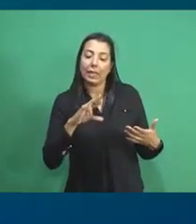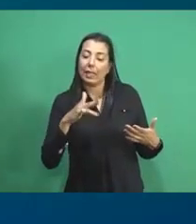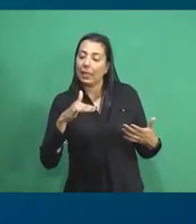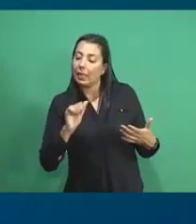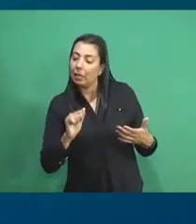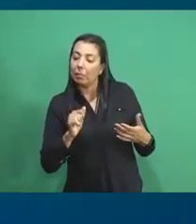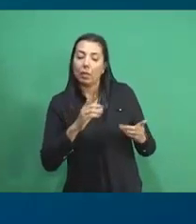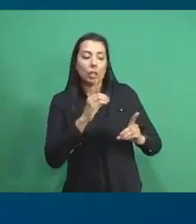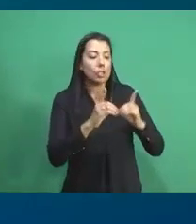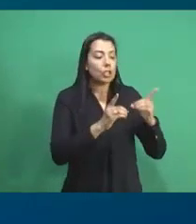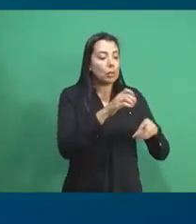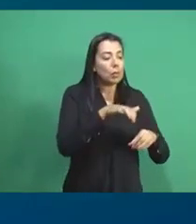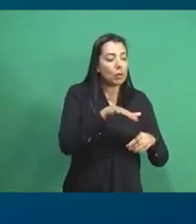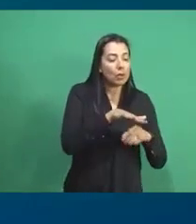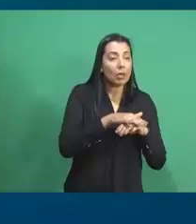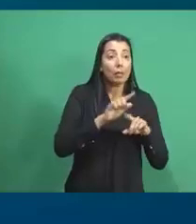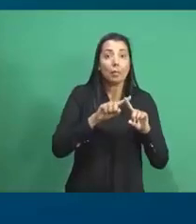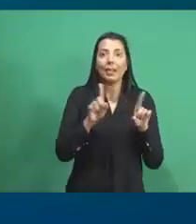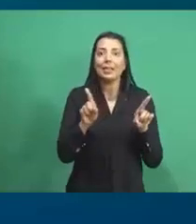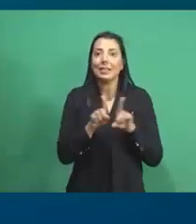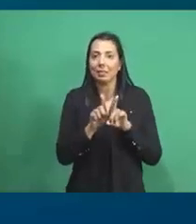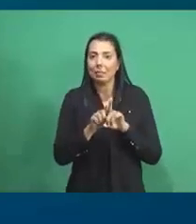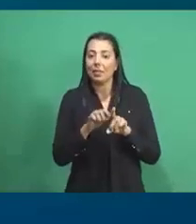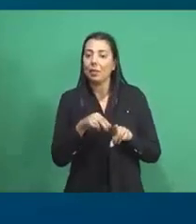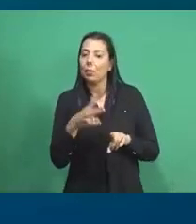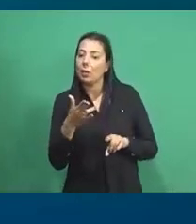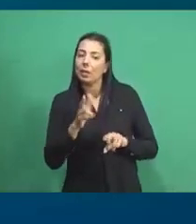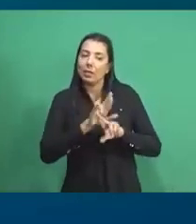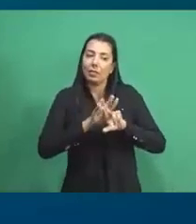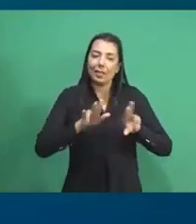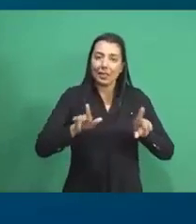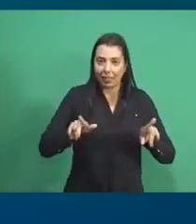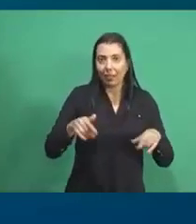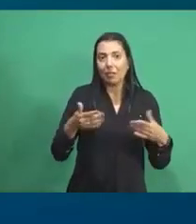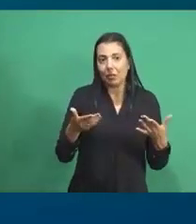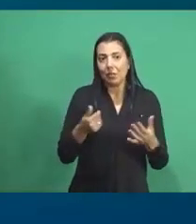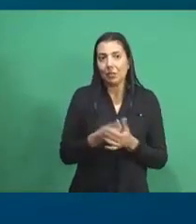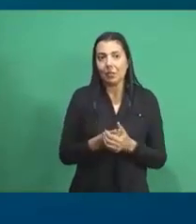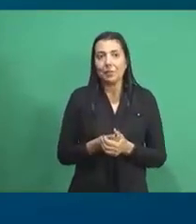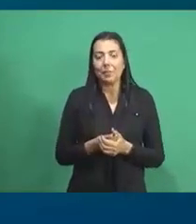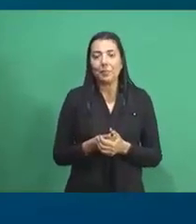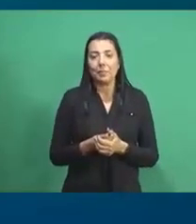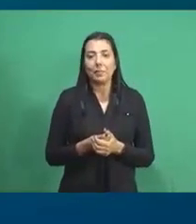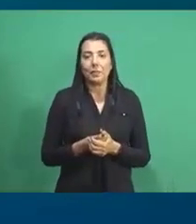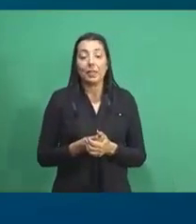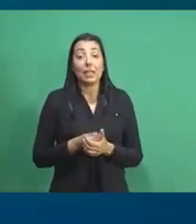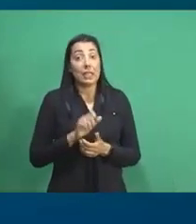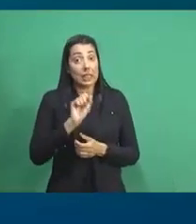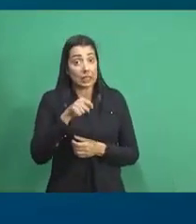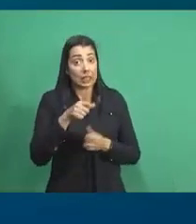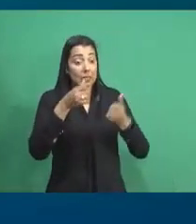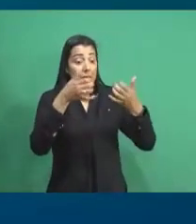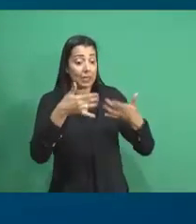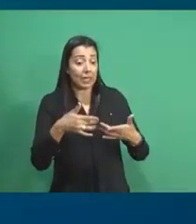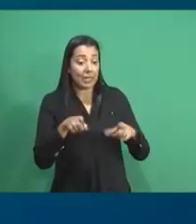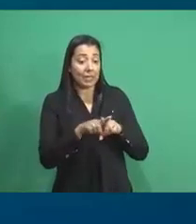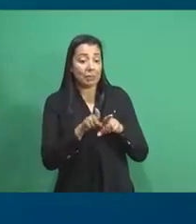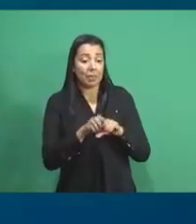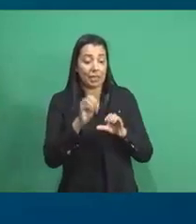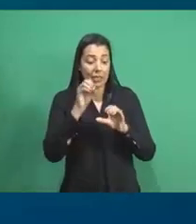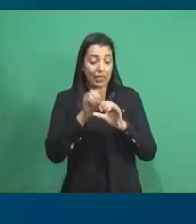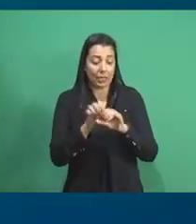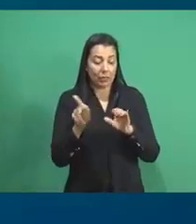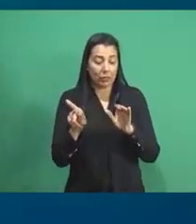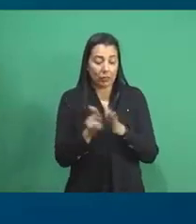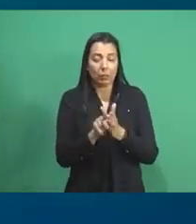à dinâmica ambiental, mas também quanto à biodiversidade. Sem falar também que dentro do